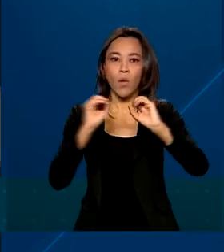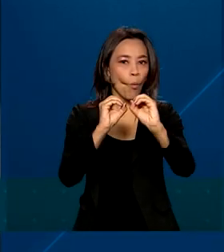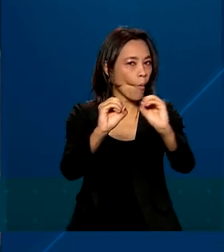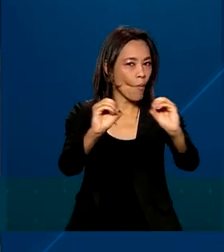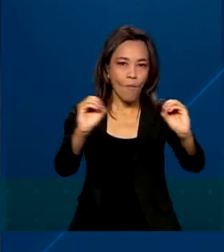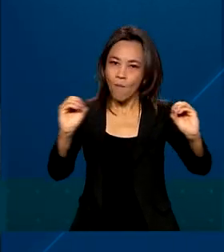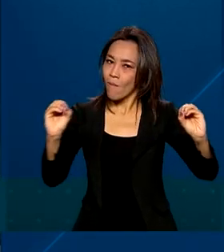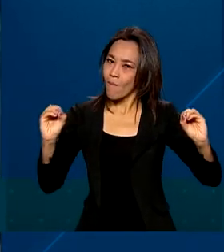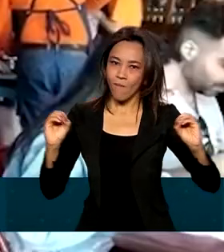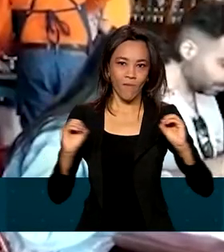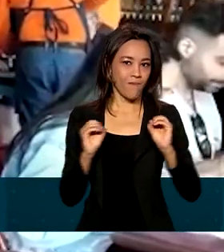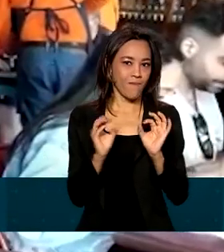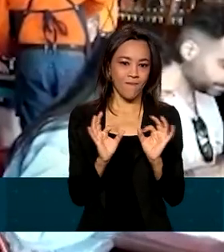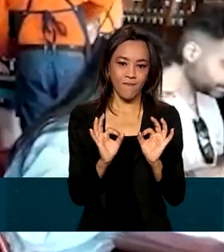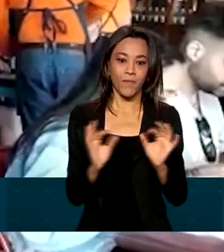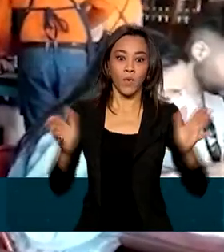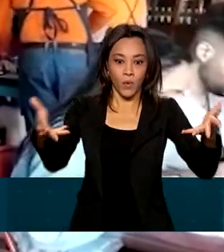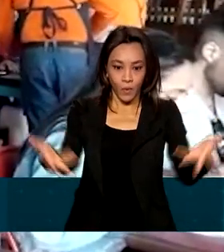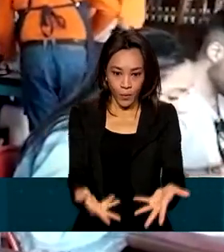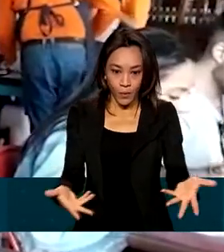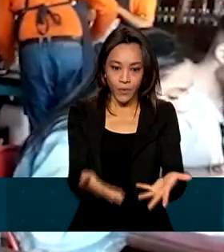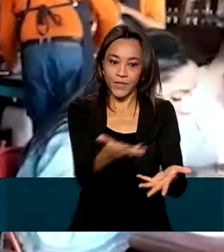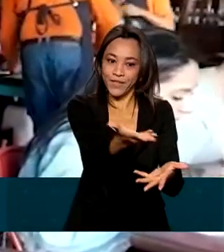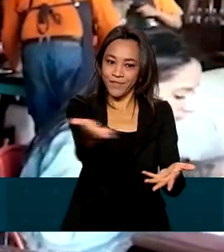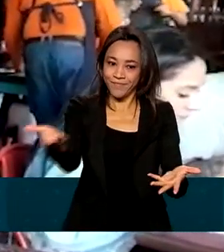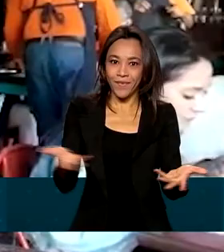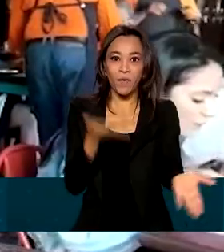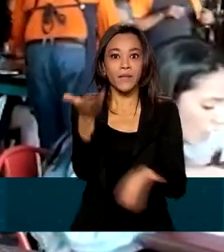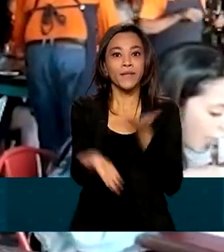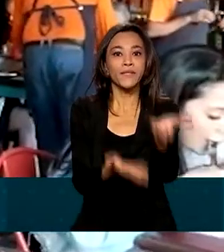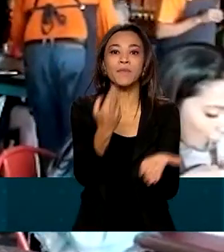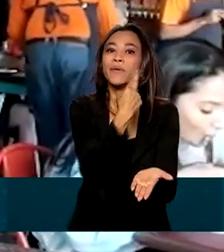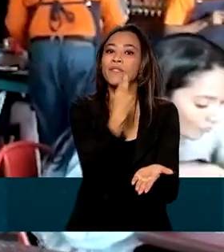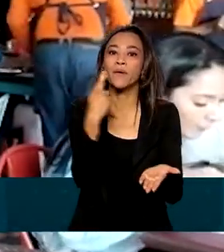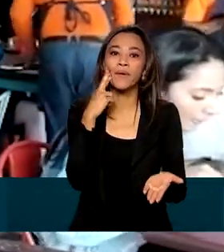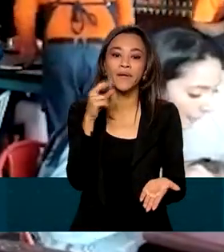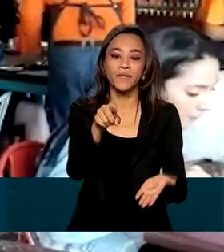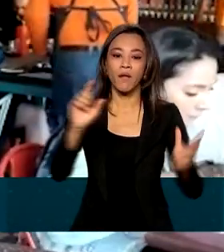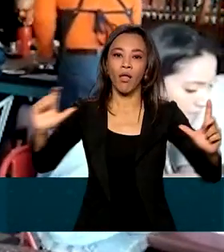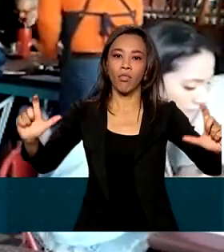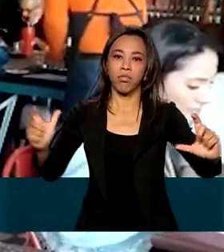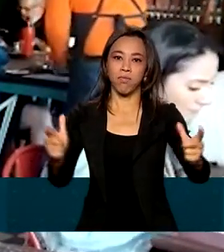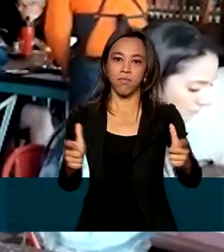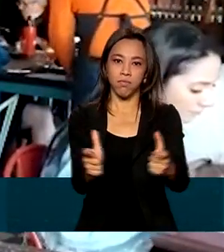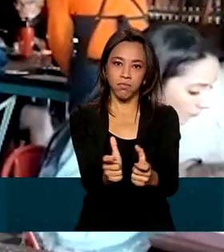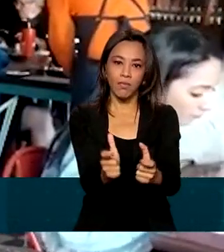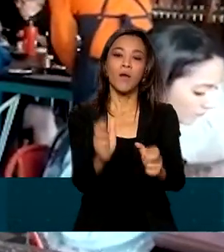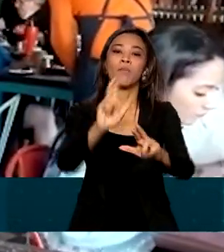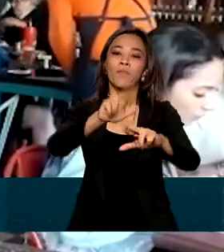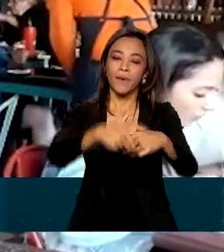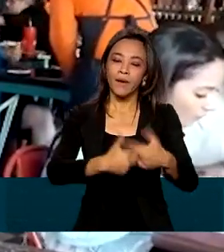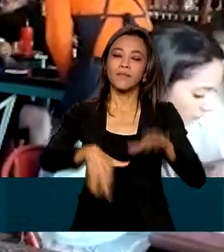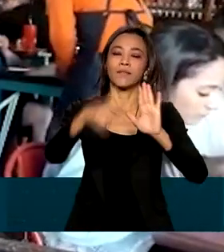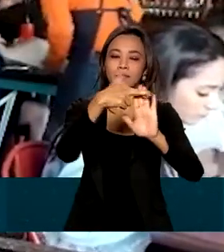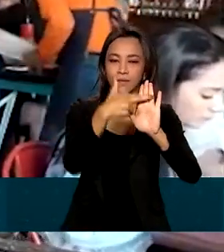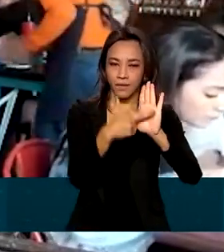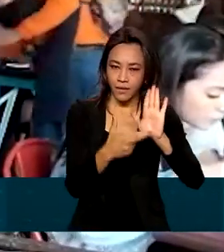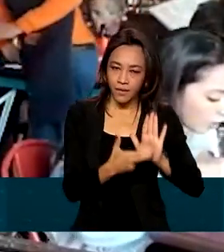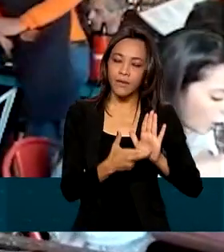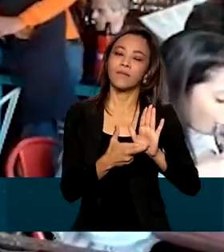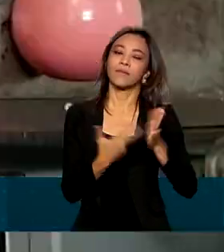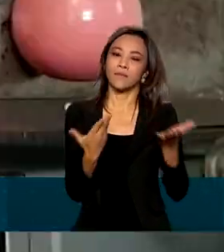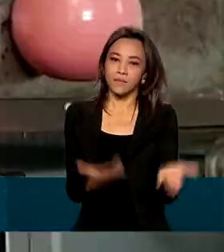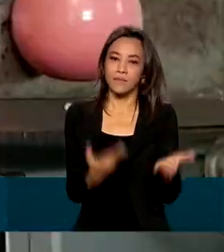cotidiano dos brasileiros. Hoje, o atendimento no restaurante da Tita está reduzido por conta das medidas de controle do